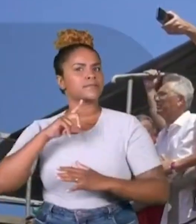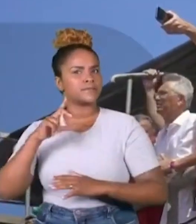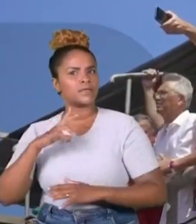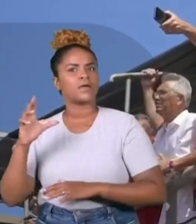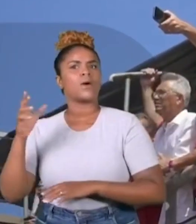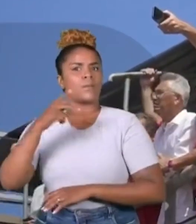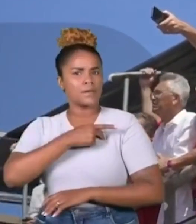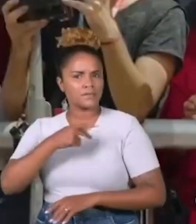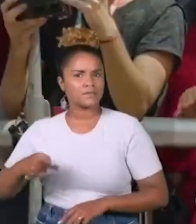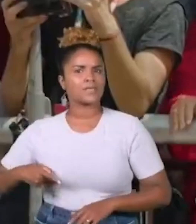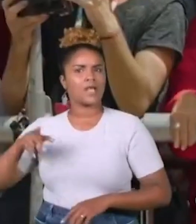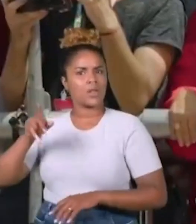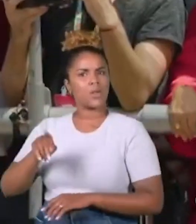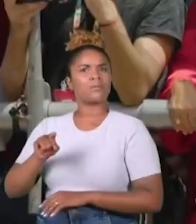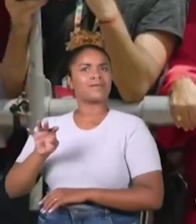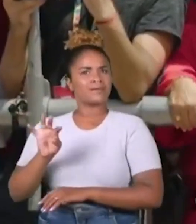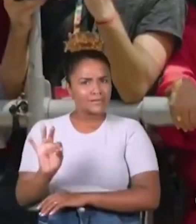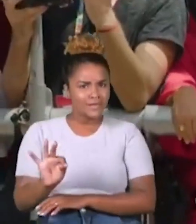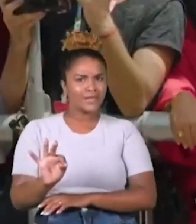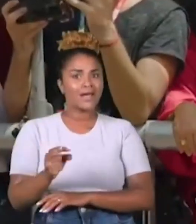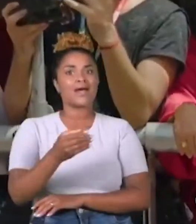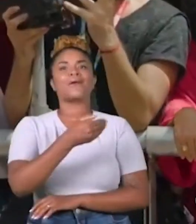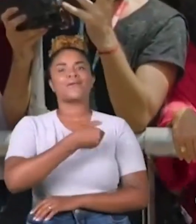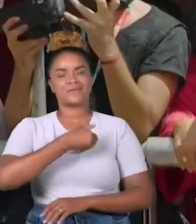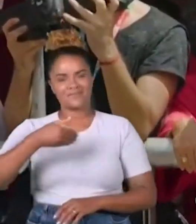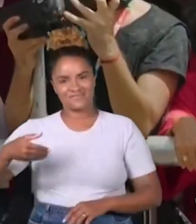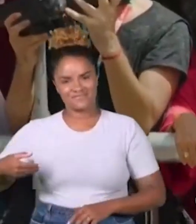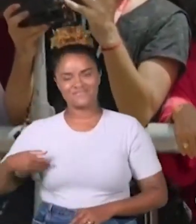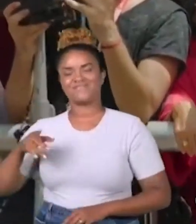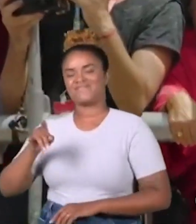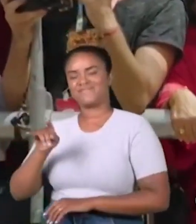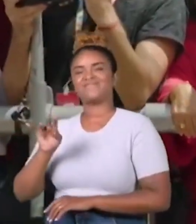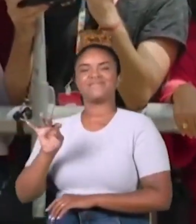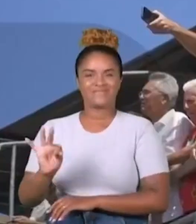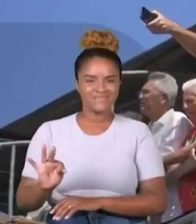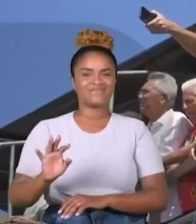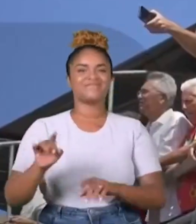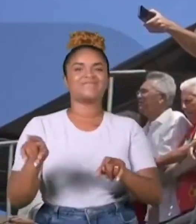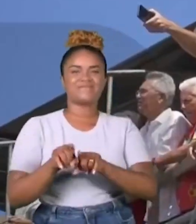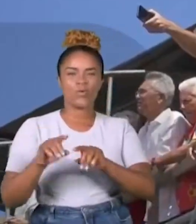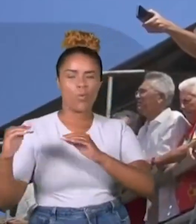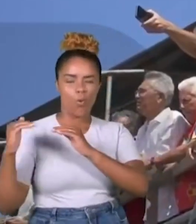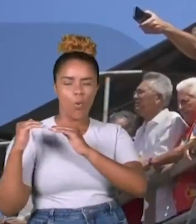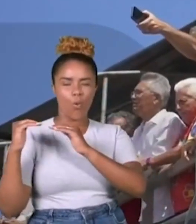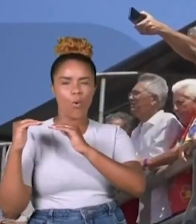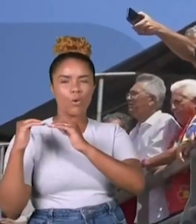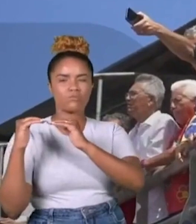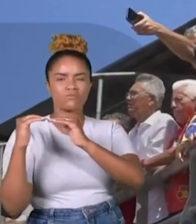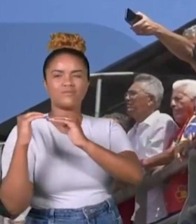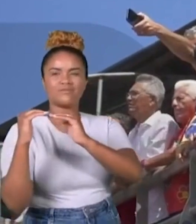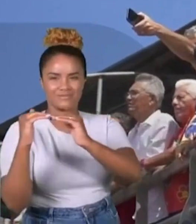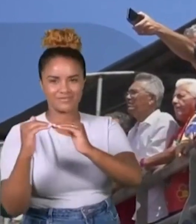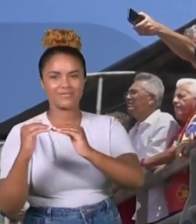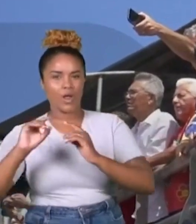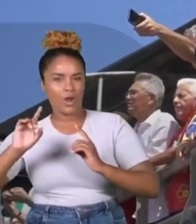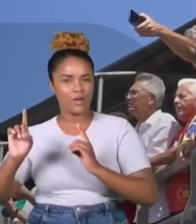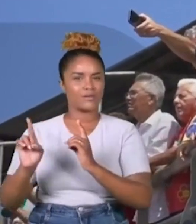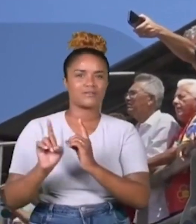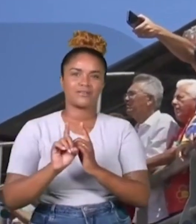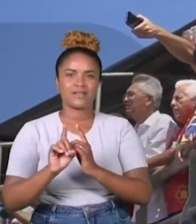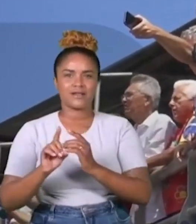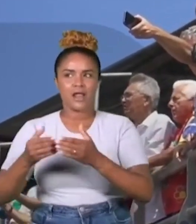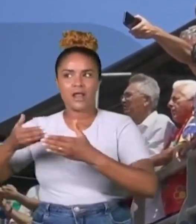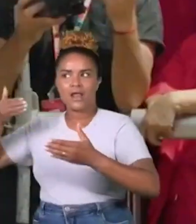um presidente do PT e um governador do PT numa coincidência que a vida